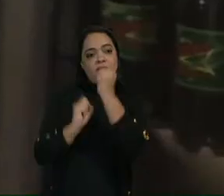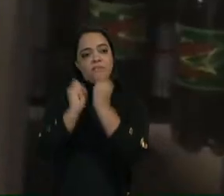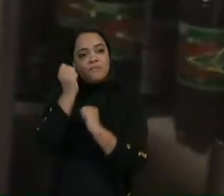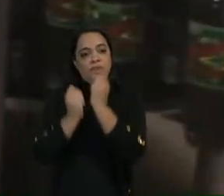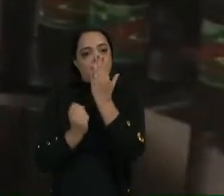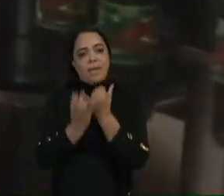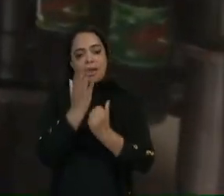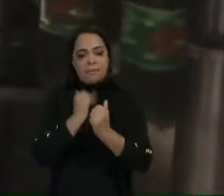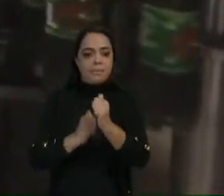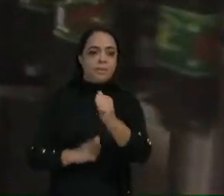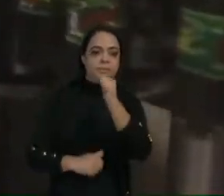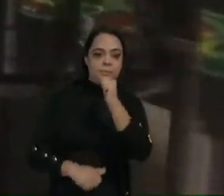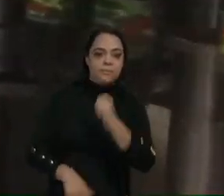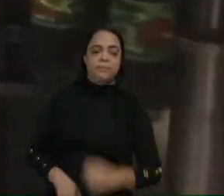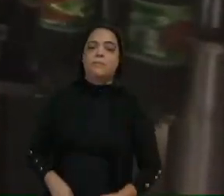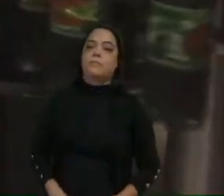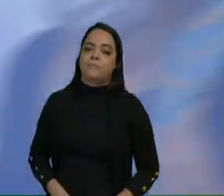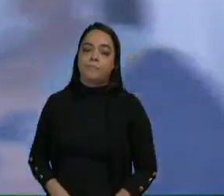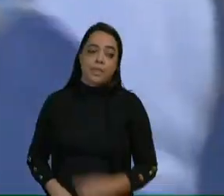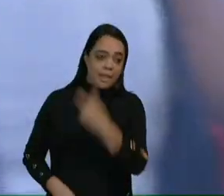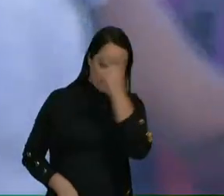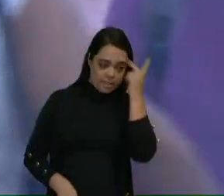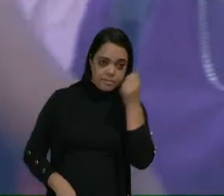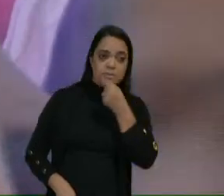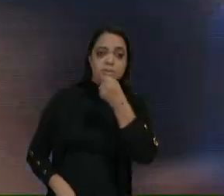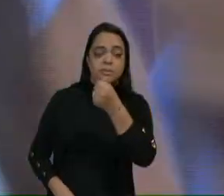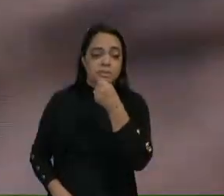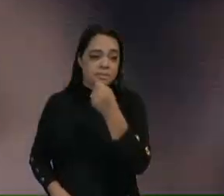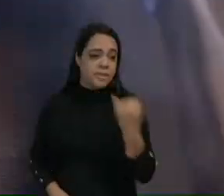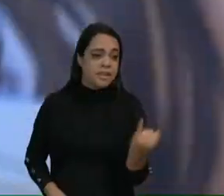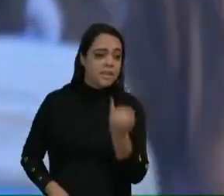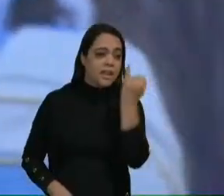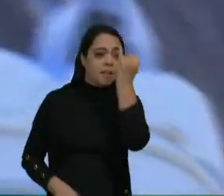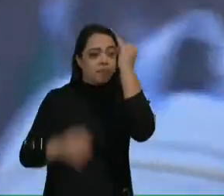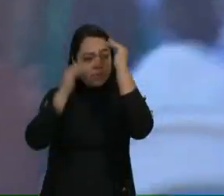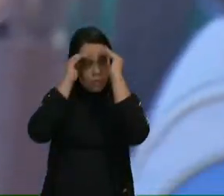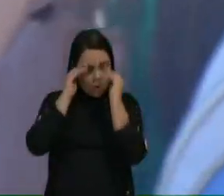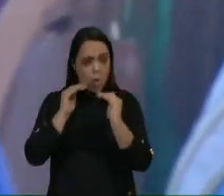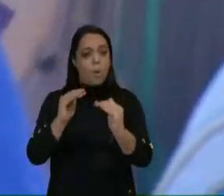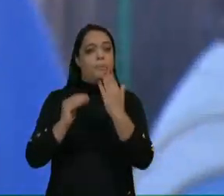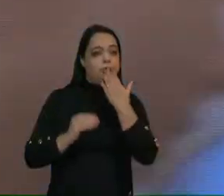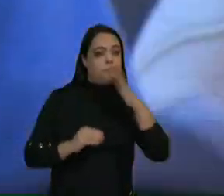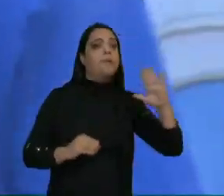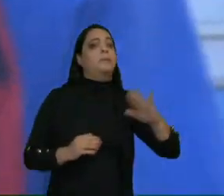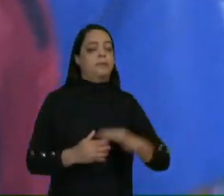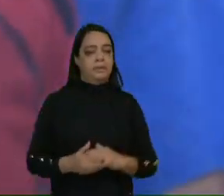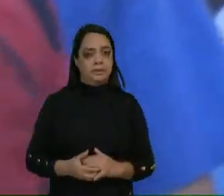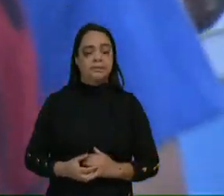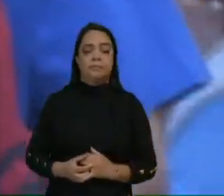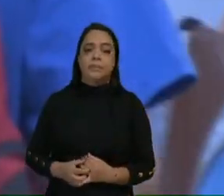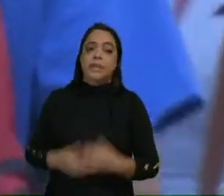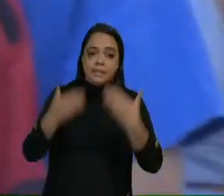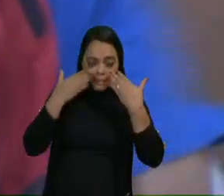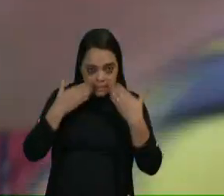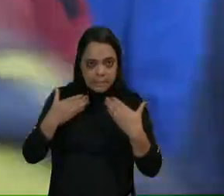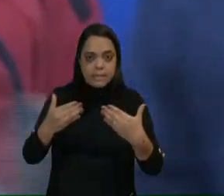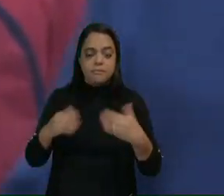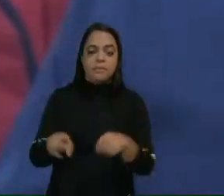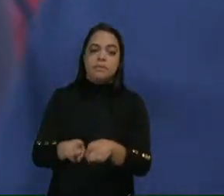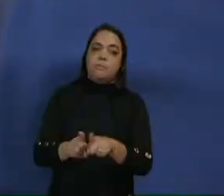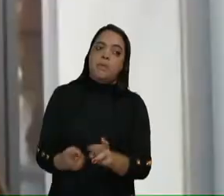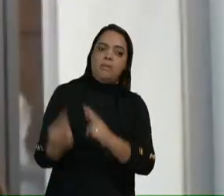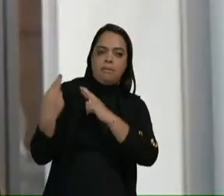alimentos e bebidas. Para os entrevistados, é importante que cumpram o que foi prometido, sejam transparentes e